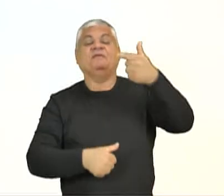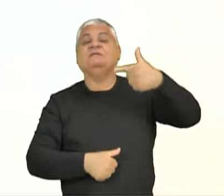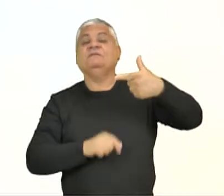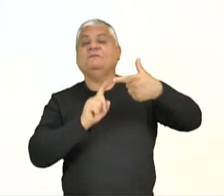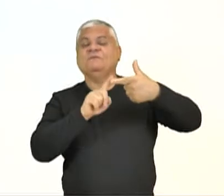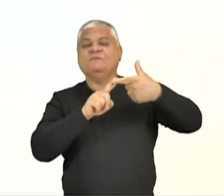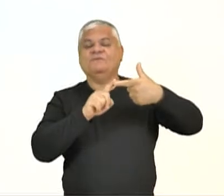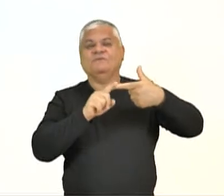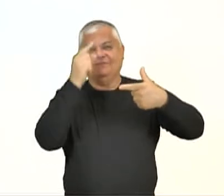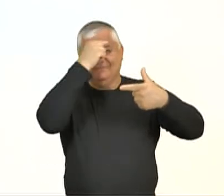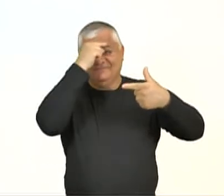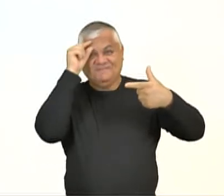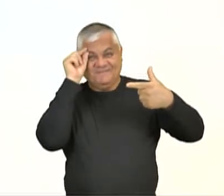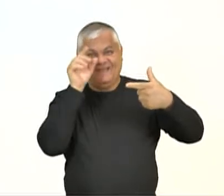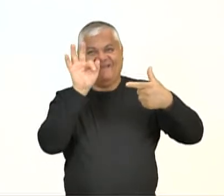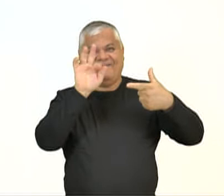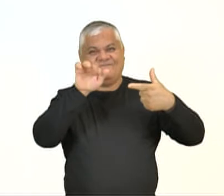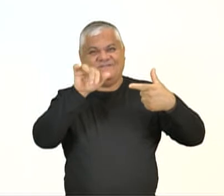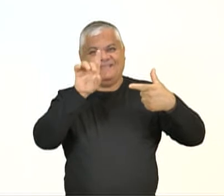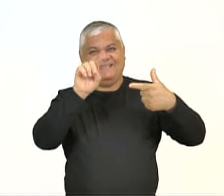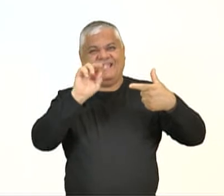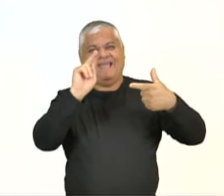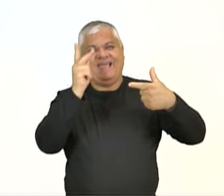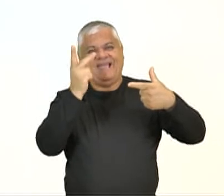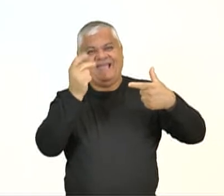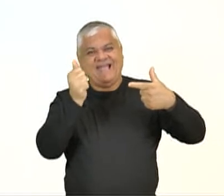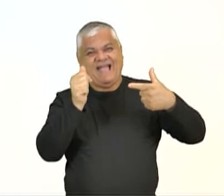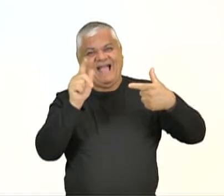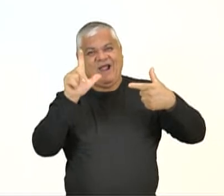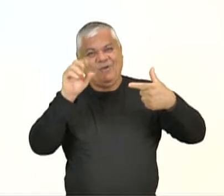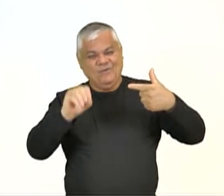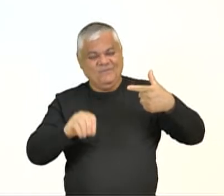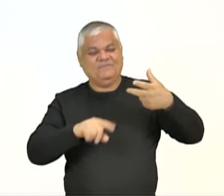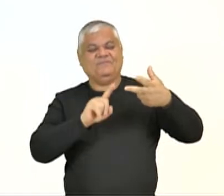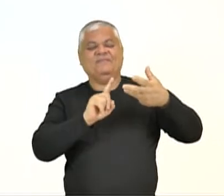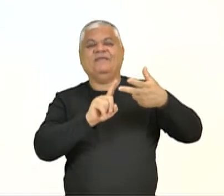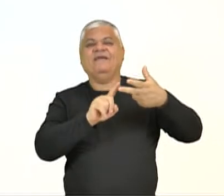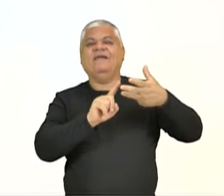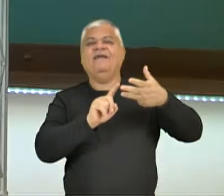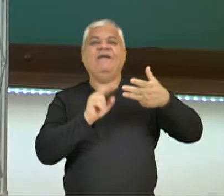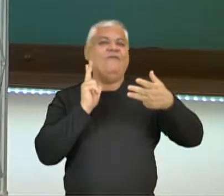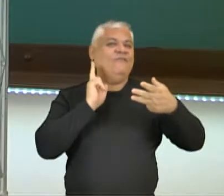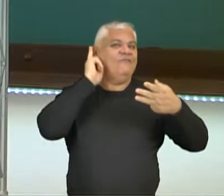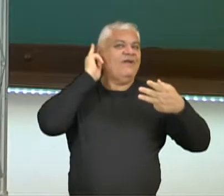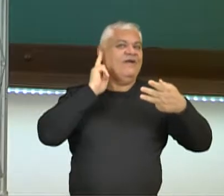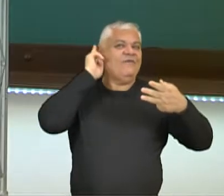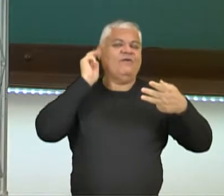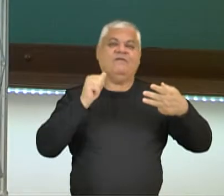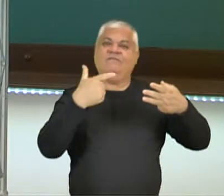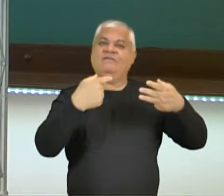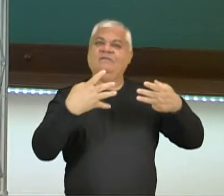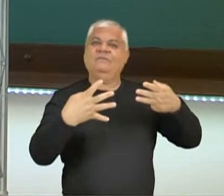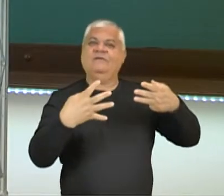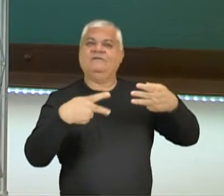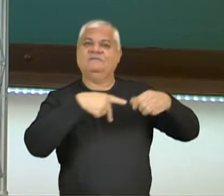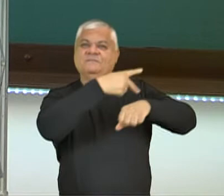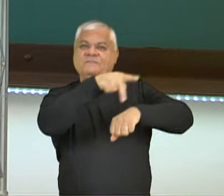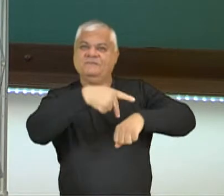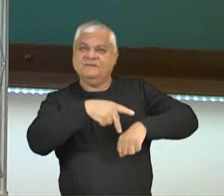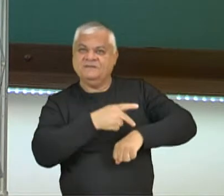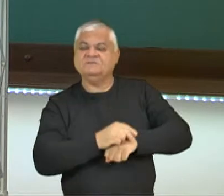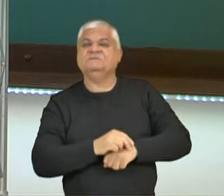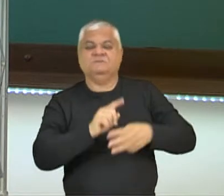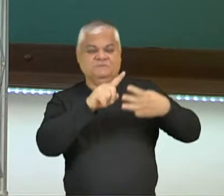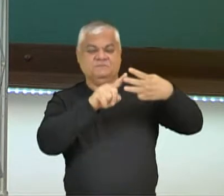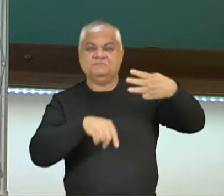Kahlo, em 29 países. E Van Gogh em 24 países, ok? São